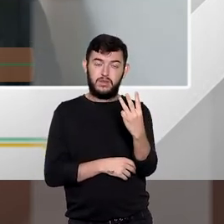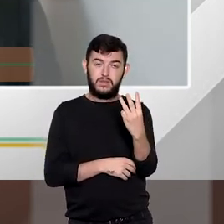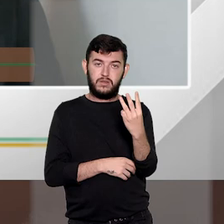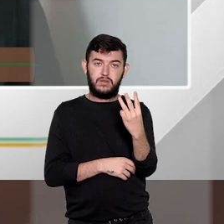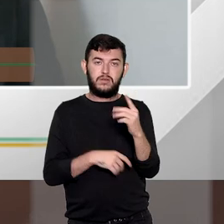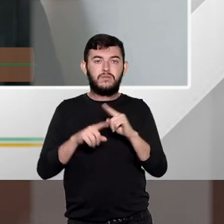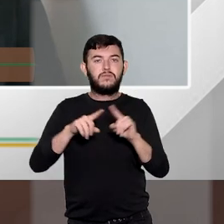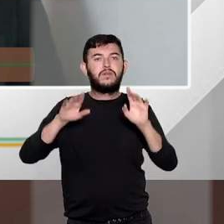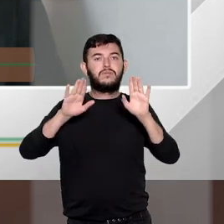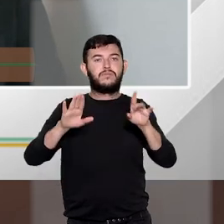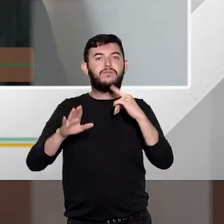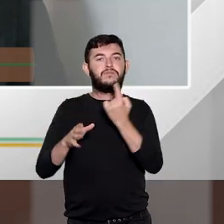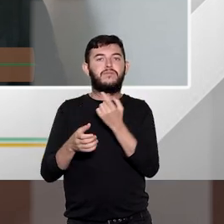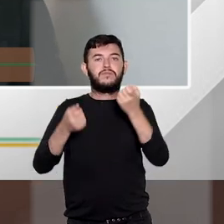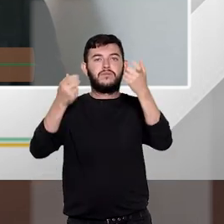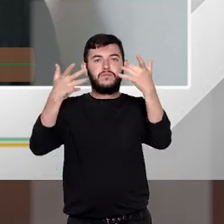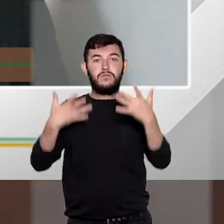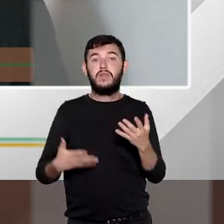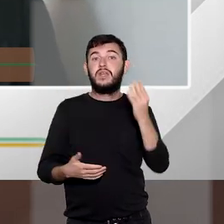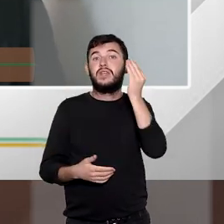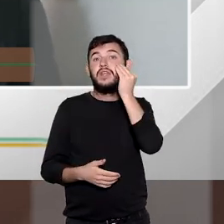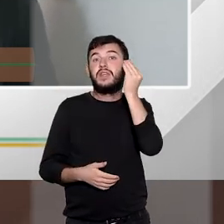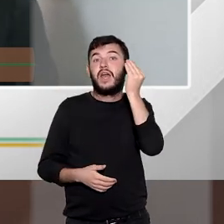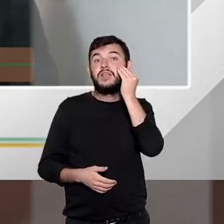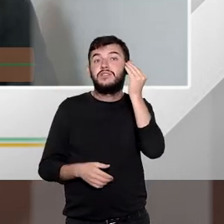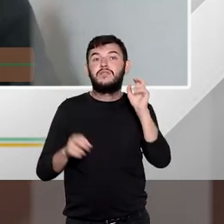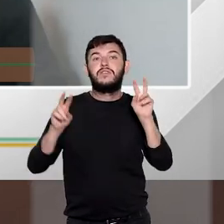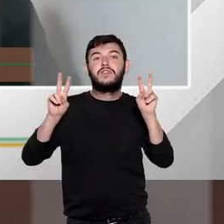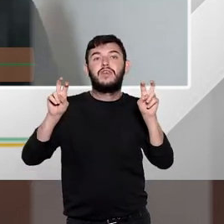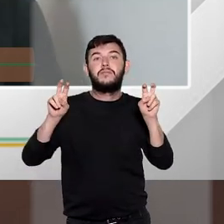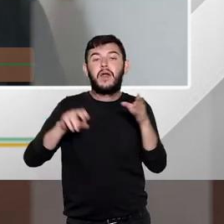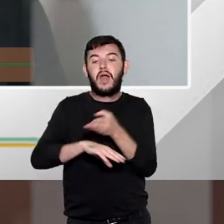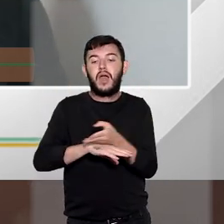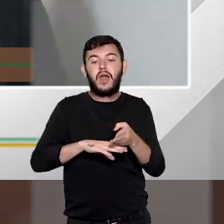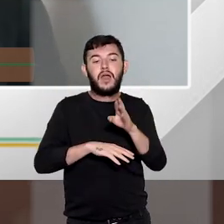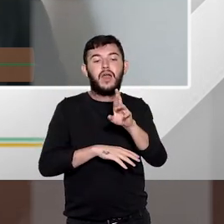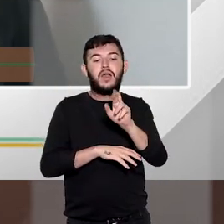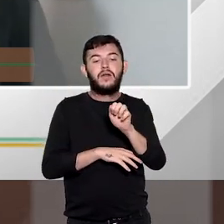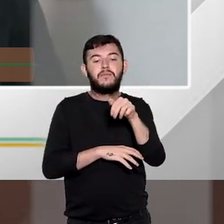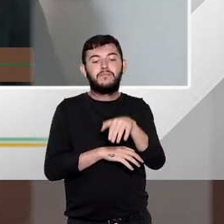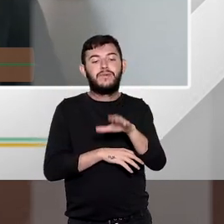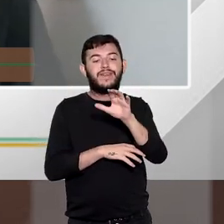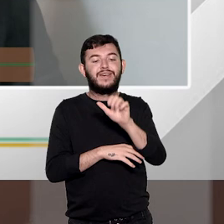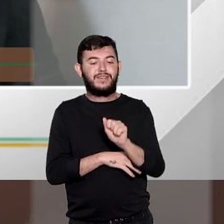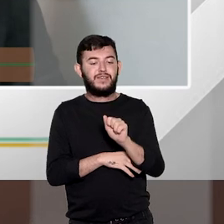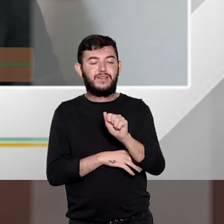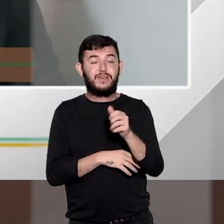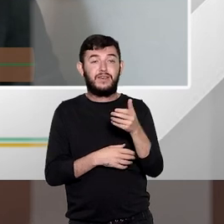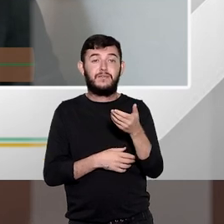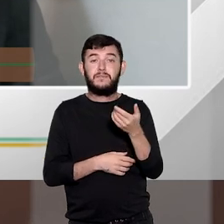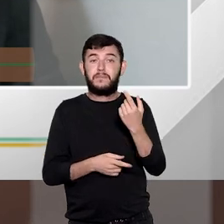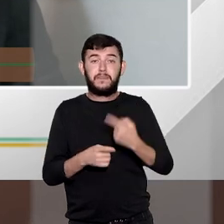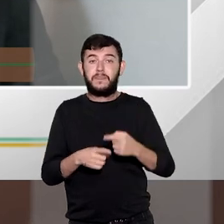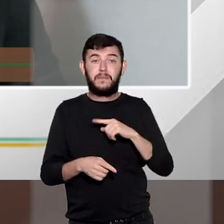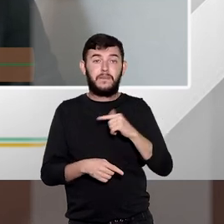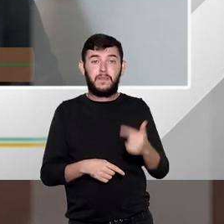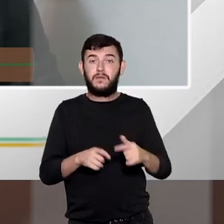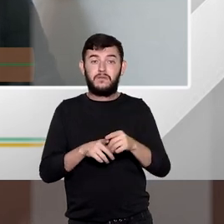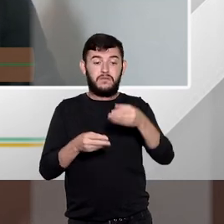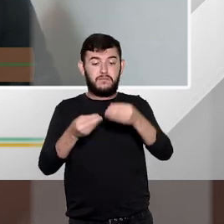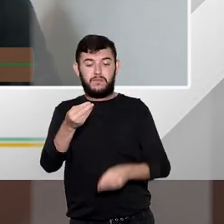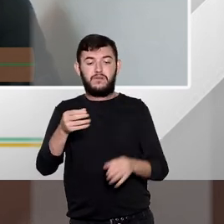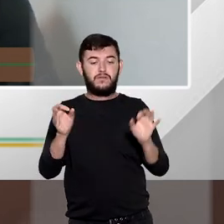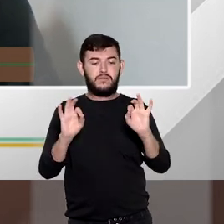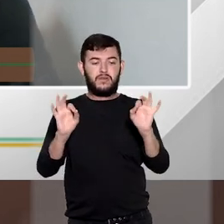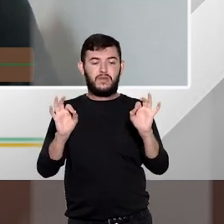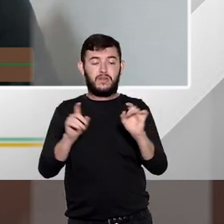caso é que a chama de uma tentativa branca que não teve qualquer tipo de lesão muito provavelmente a redução vai ficar no